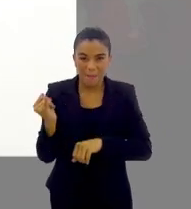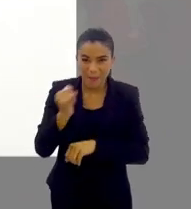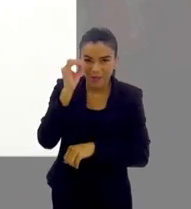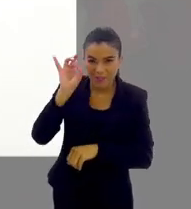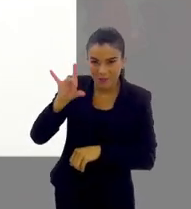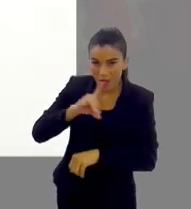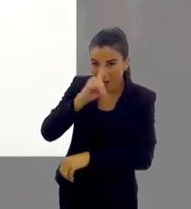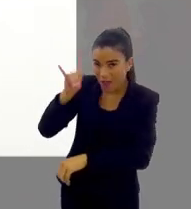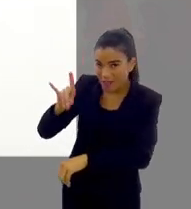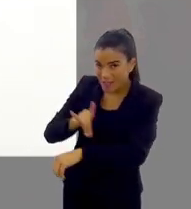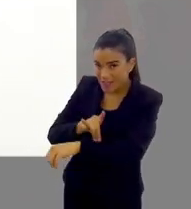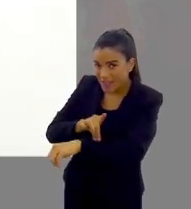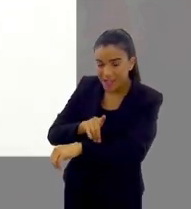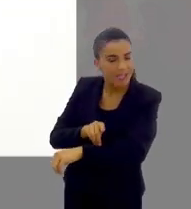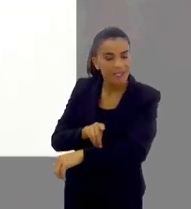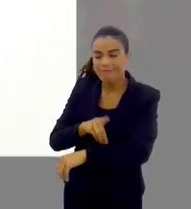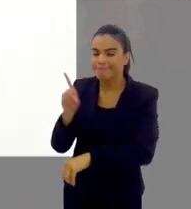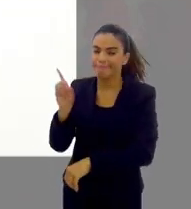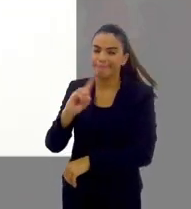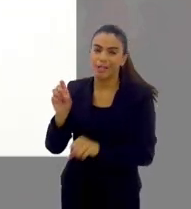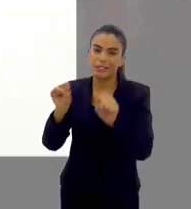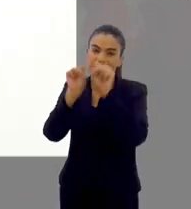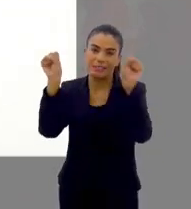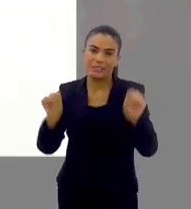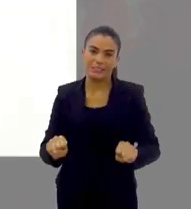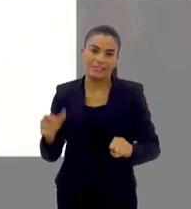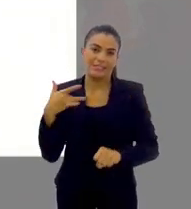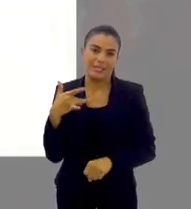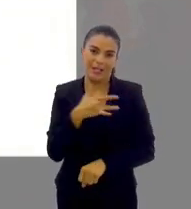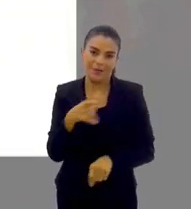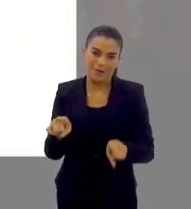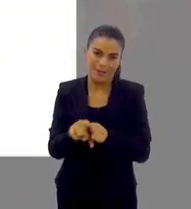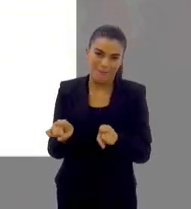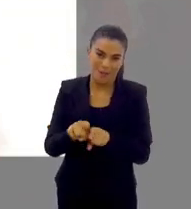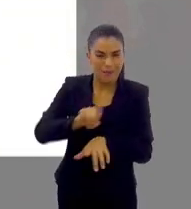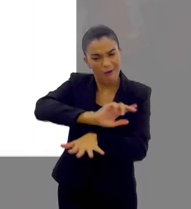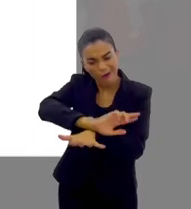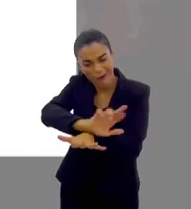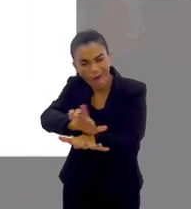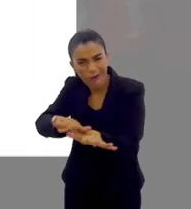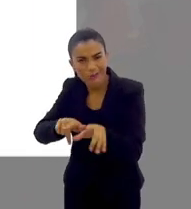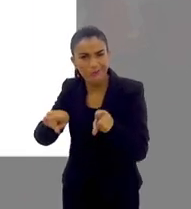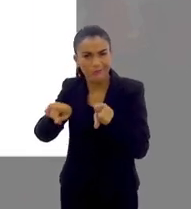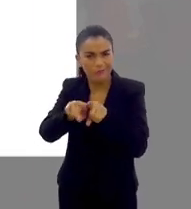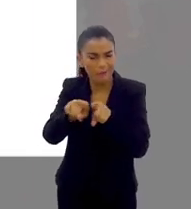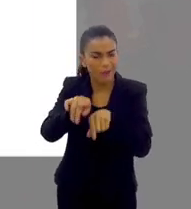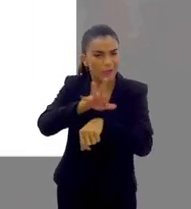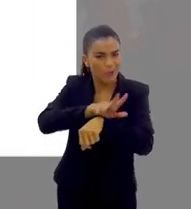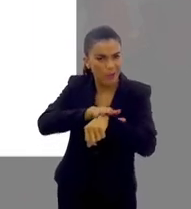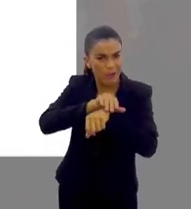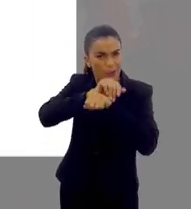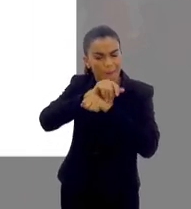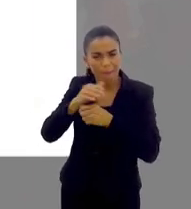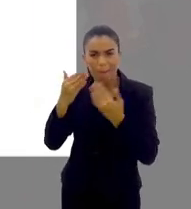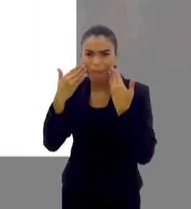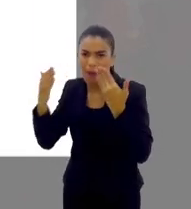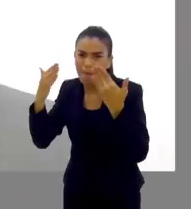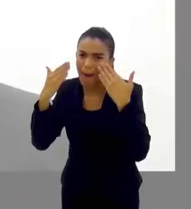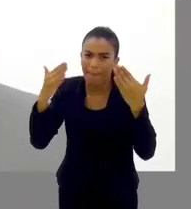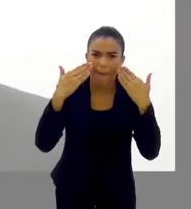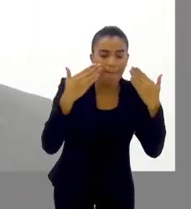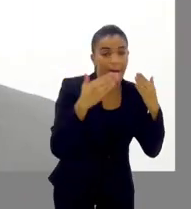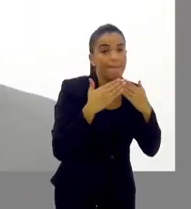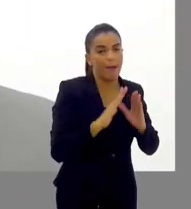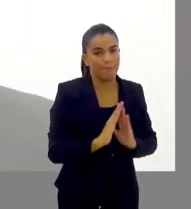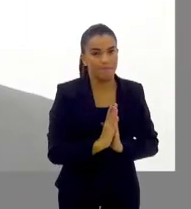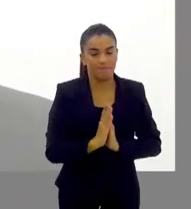importante somente para a dengue, é importante para todo o sistema de saúde e todas as outras doenças que se manifestam e que